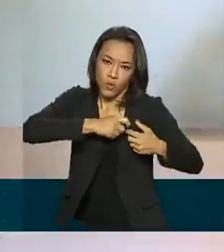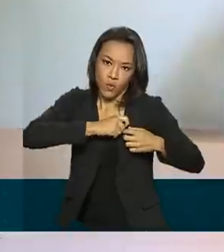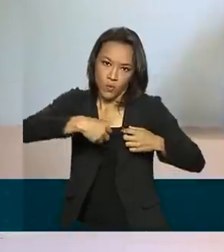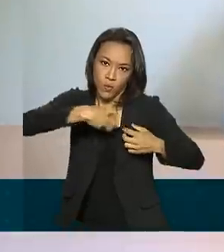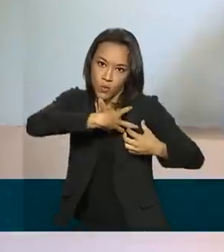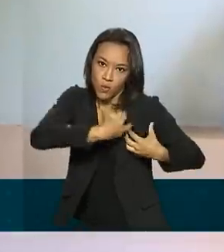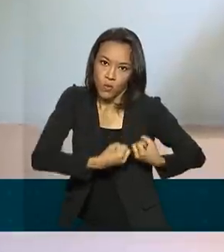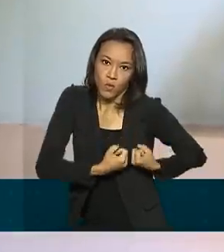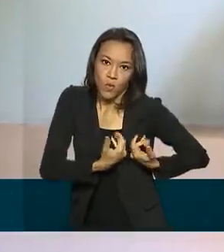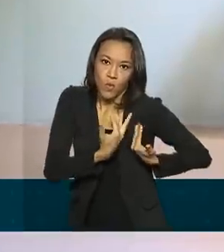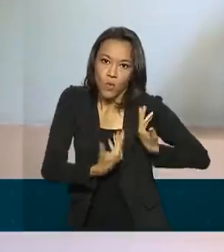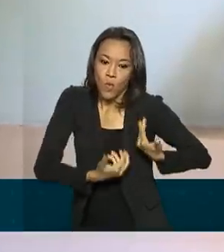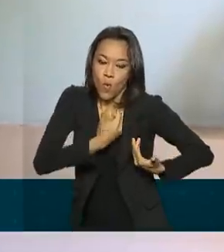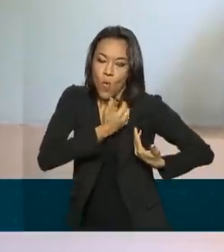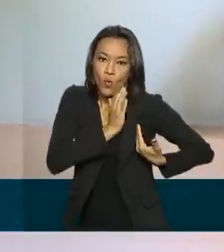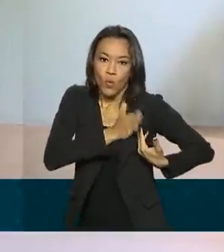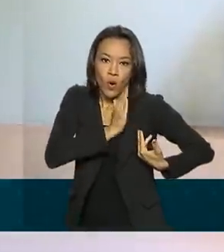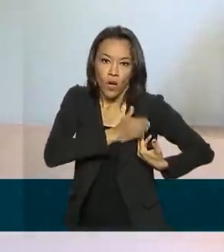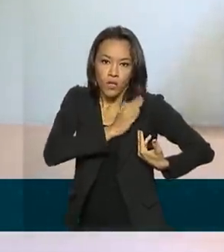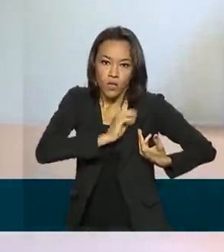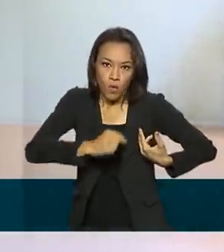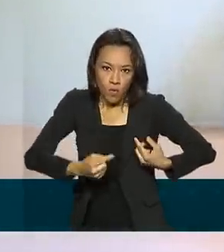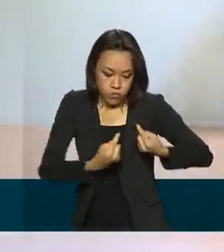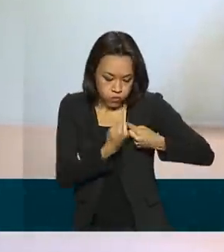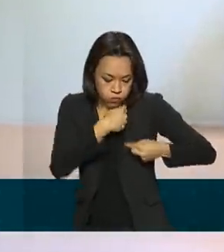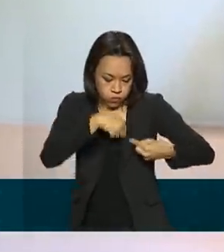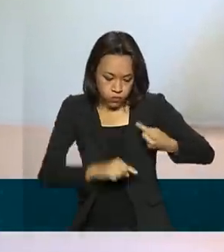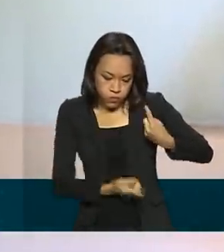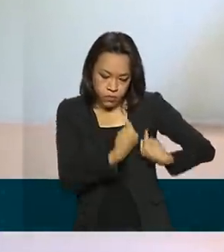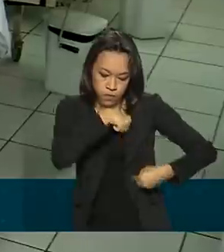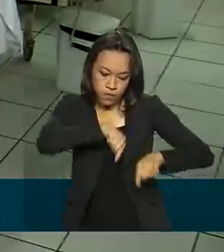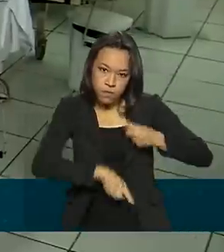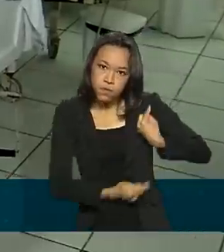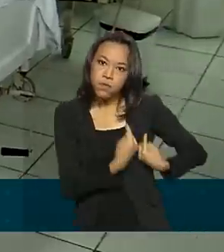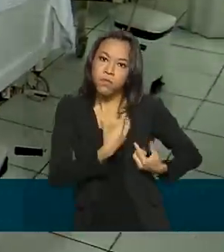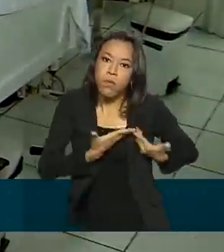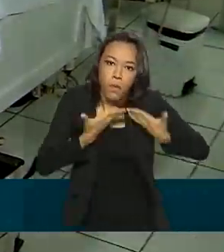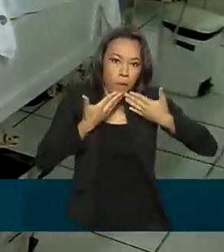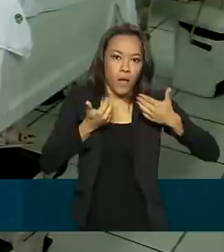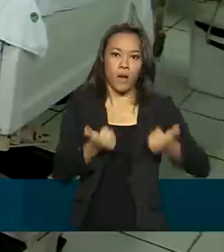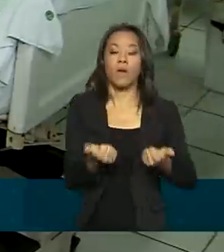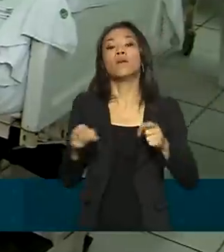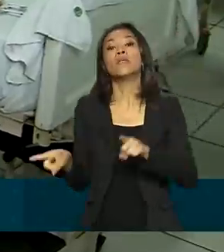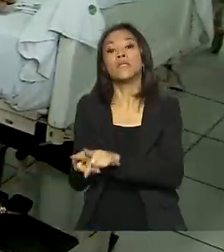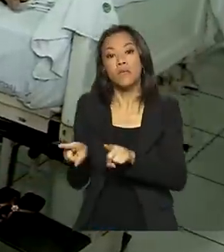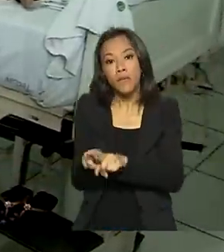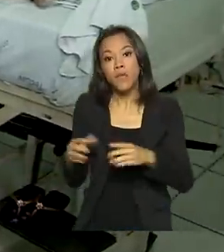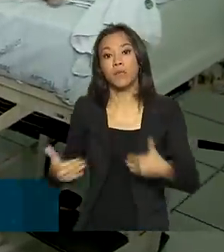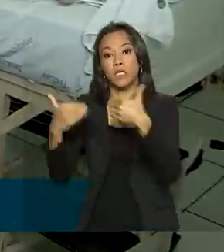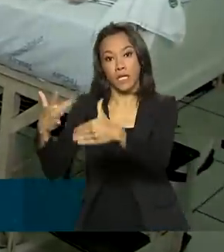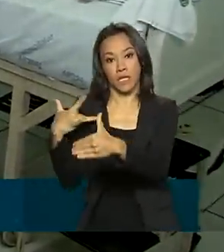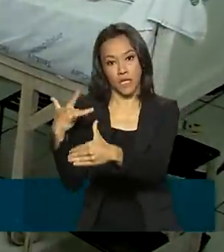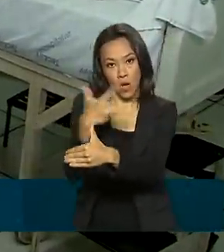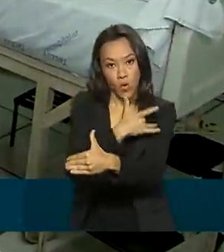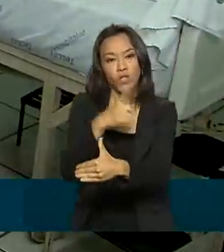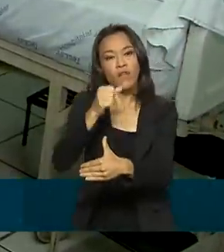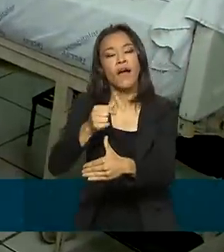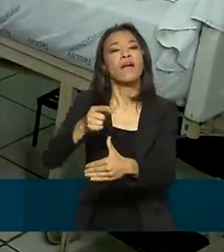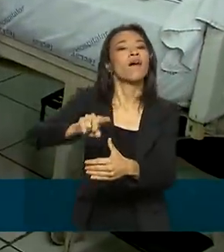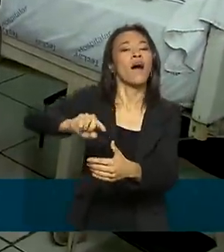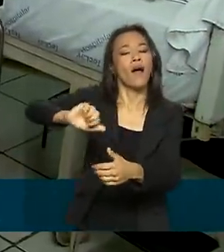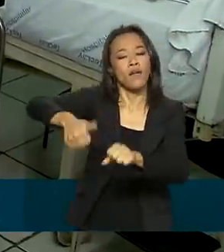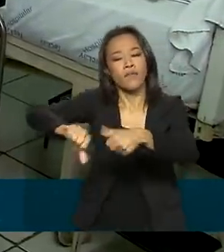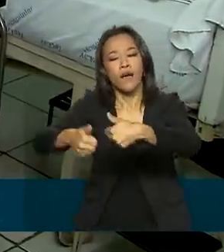sangue do coração. Além disso, o Ministério da Saúde vai reajustar os valores pagos por procedimentos